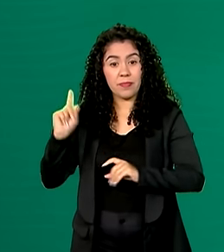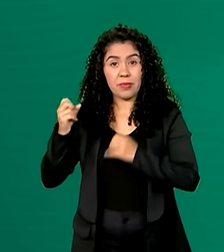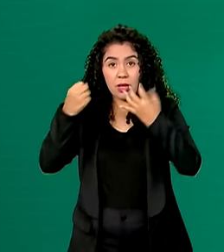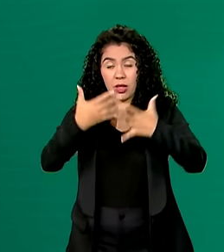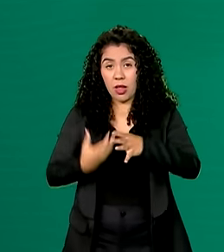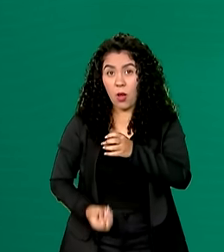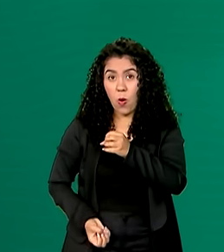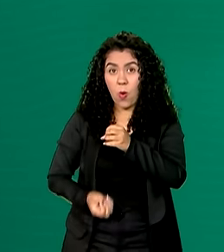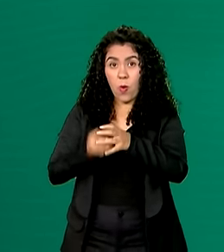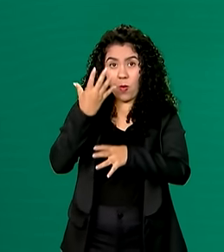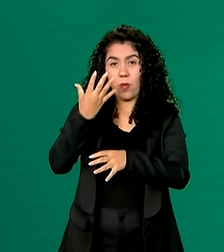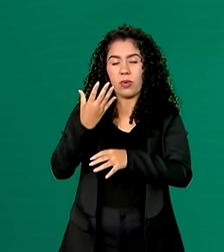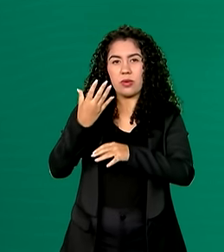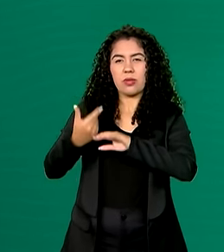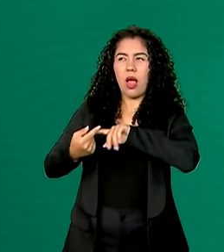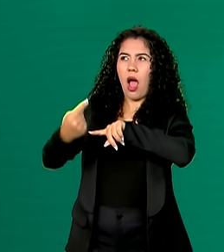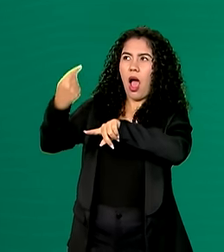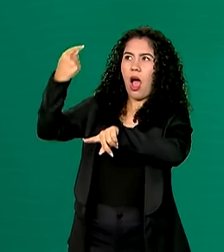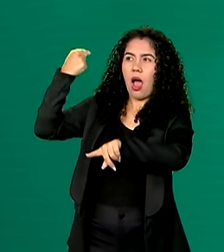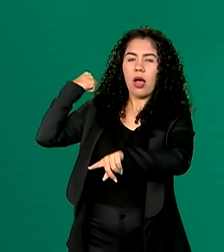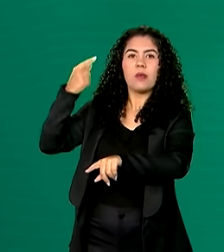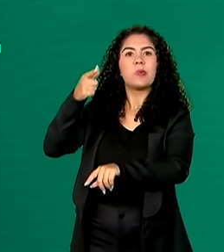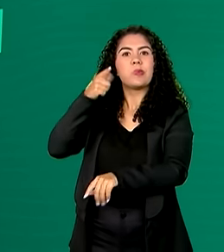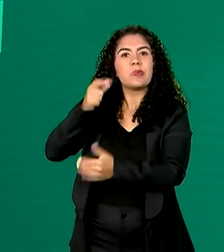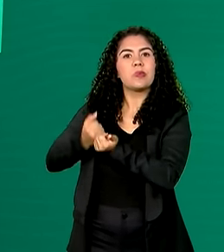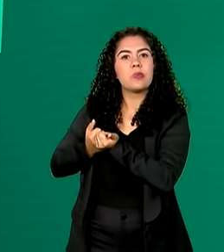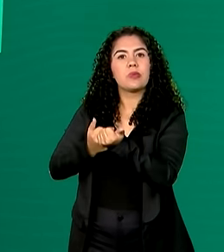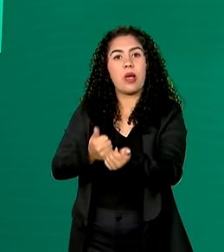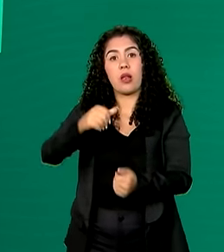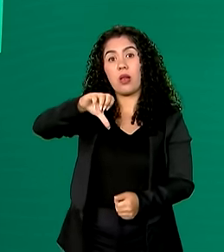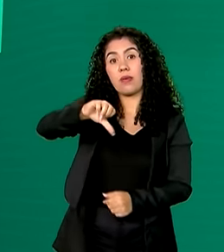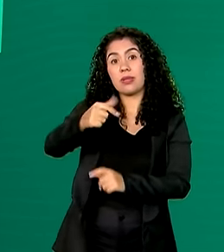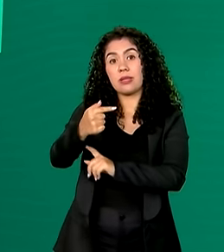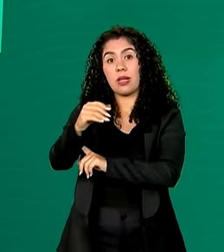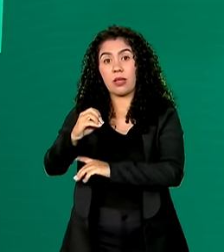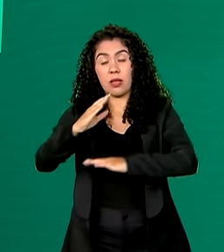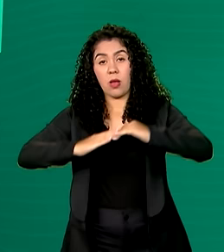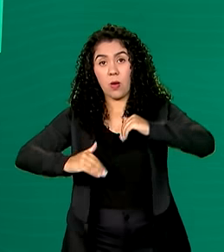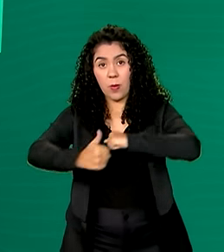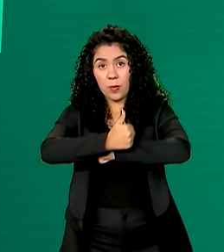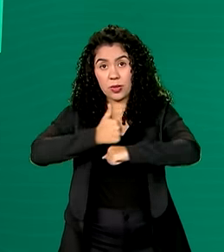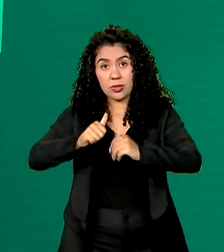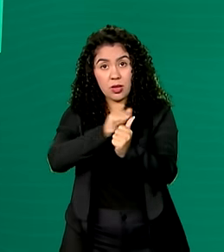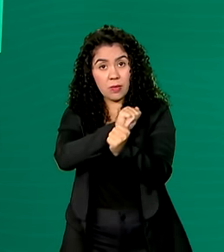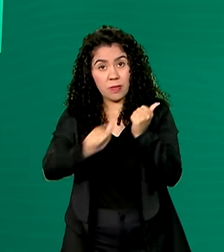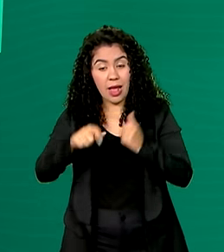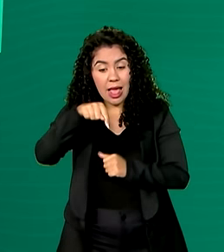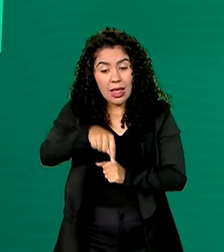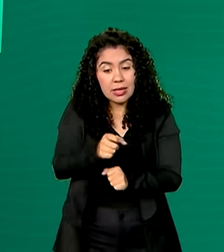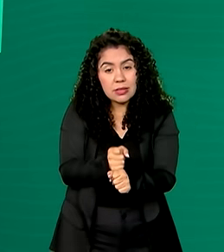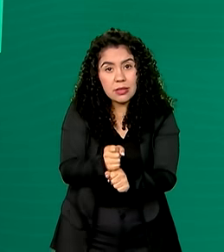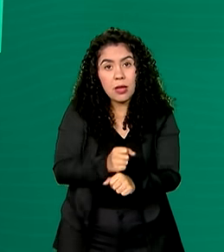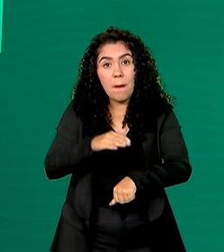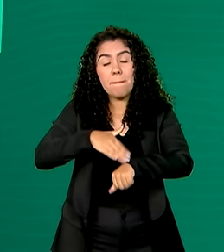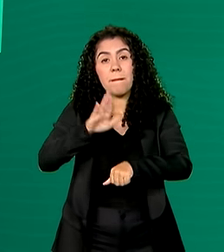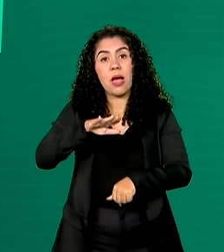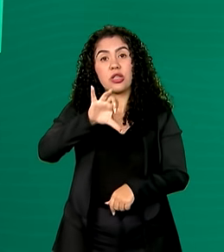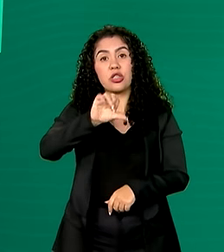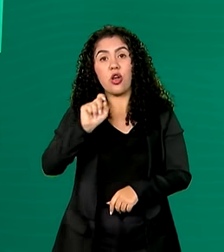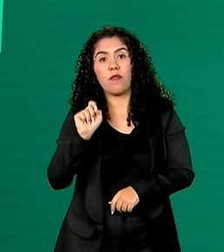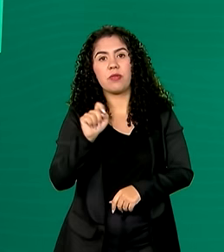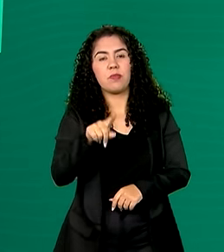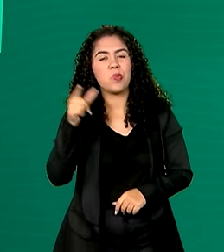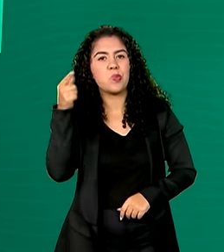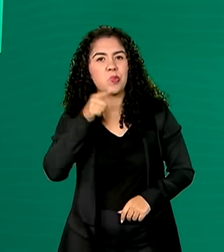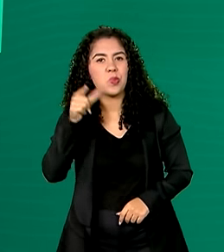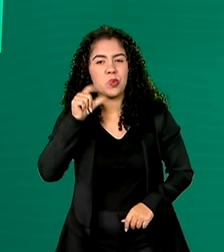o programa beneficiou 975 esportistas. Já neste ano, mais de 9 mil atletas foram contemplados.